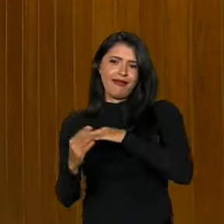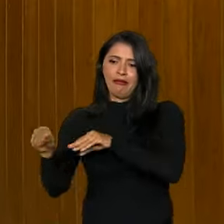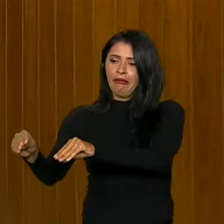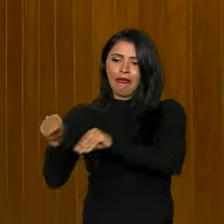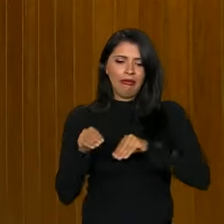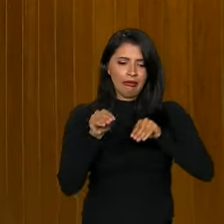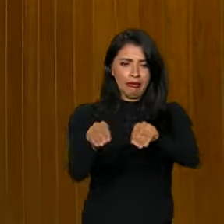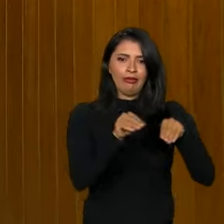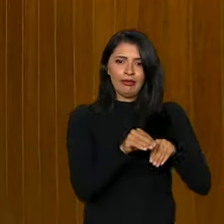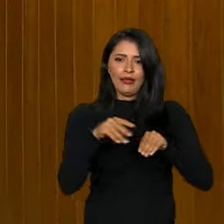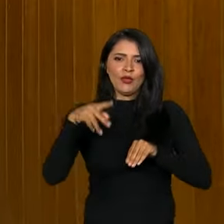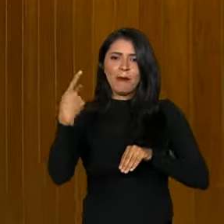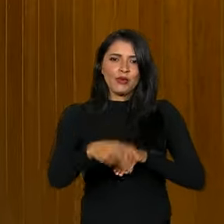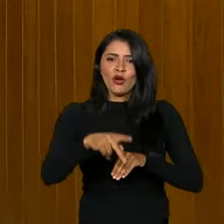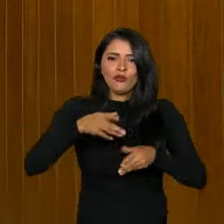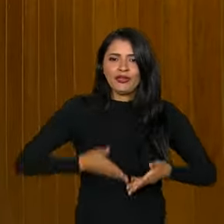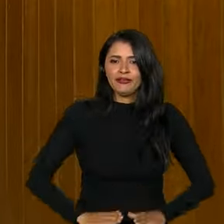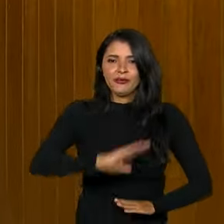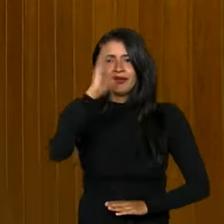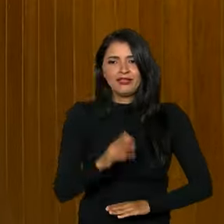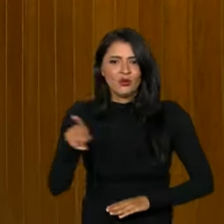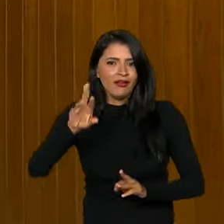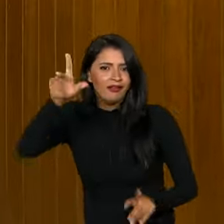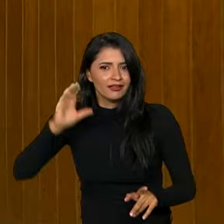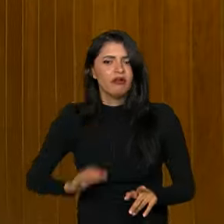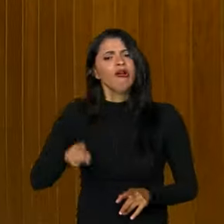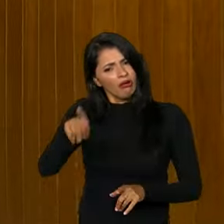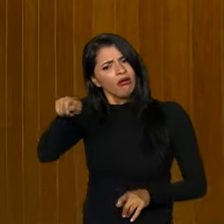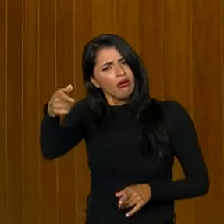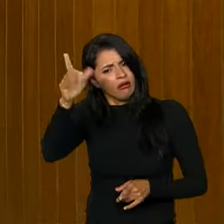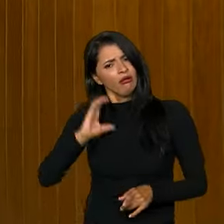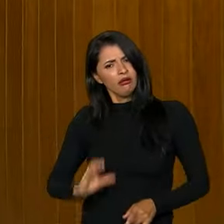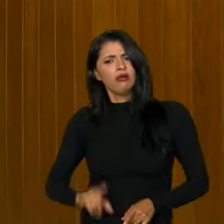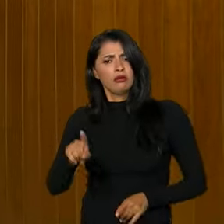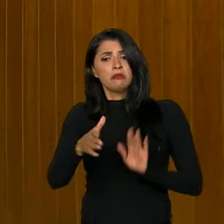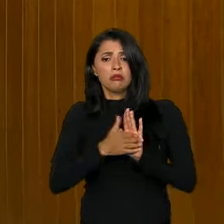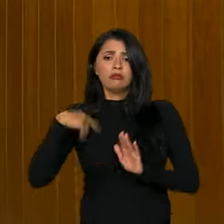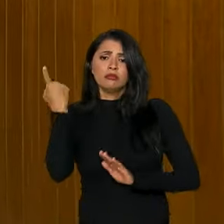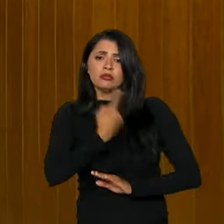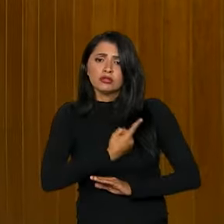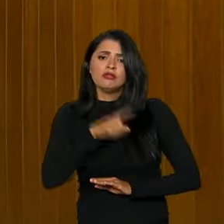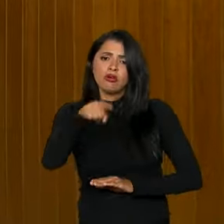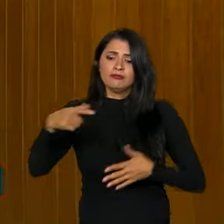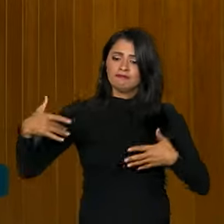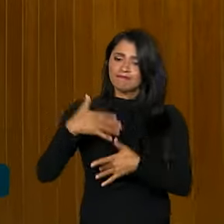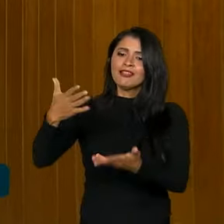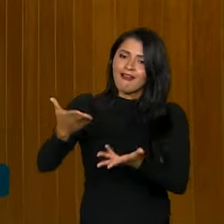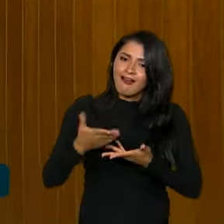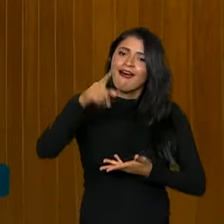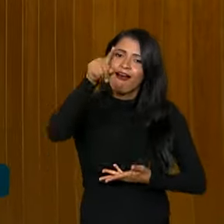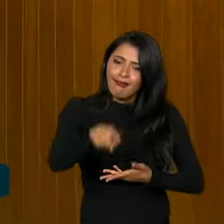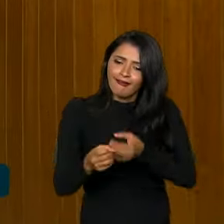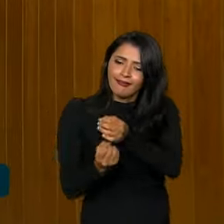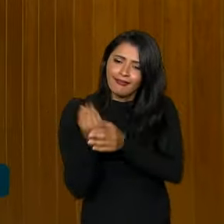nacional do Brasil que eles não são cidadãos. Então, a nossa proposta enquanto Rede Nacional de Cidades Acolhedoras é justamente